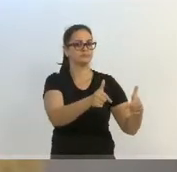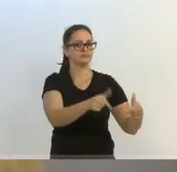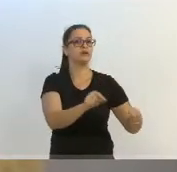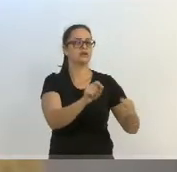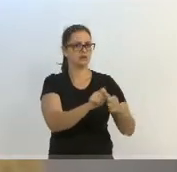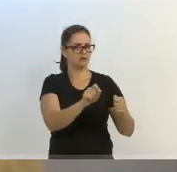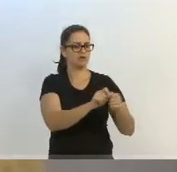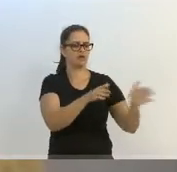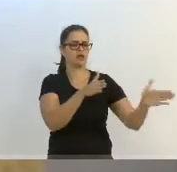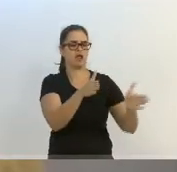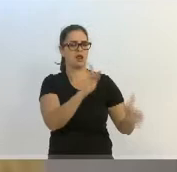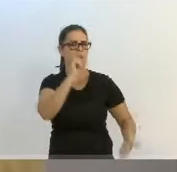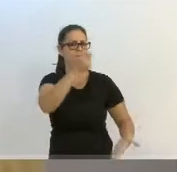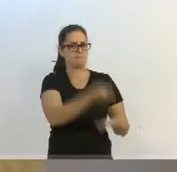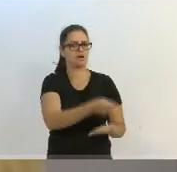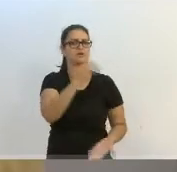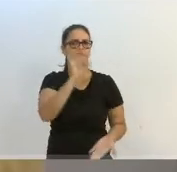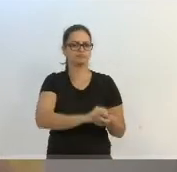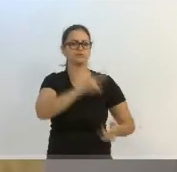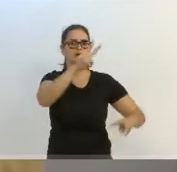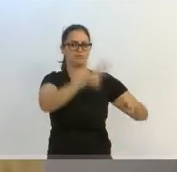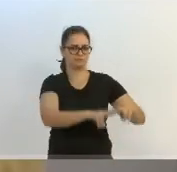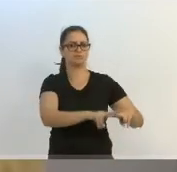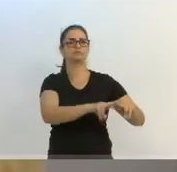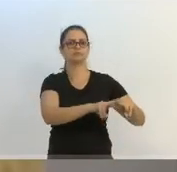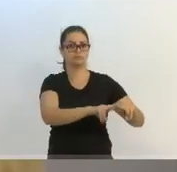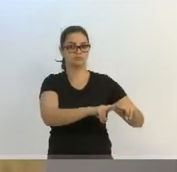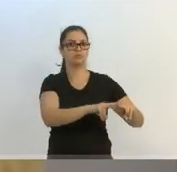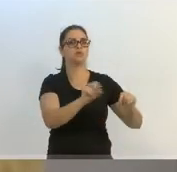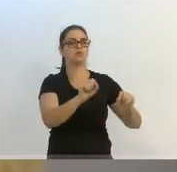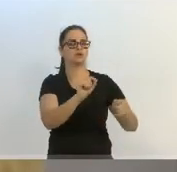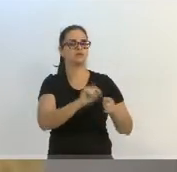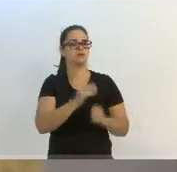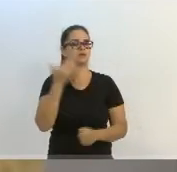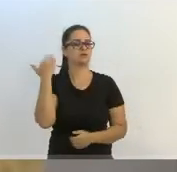e que pague a pena daquilo que fez.